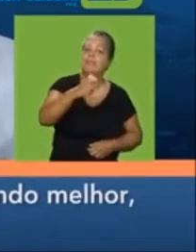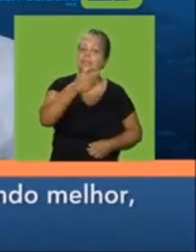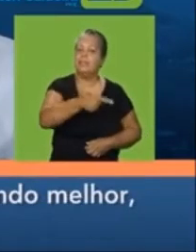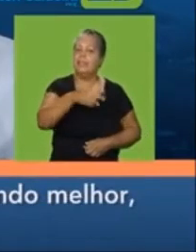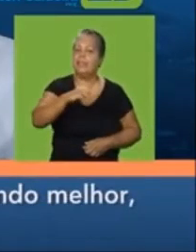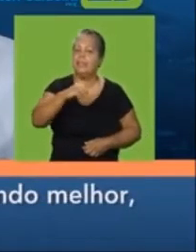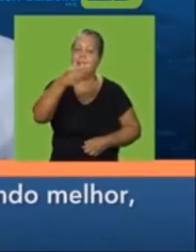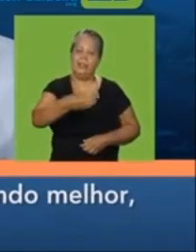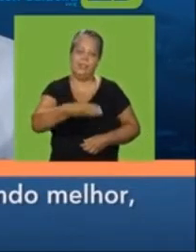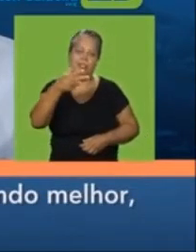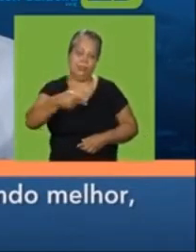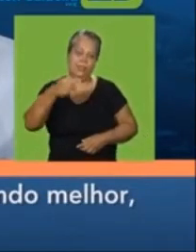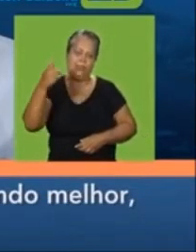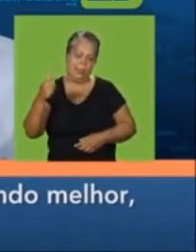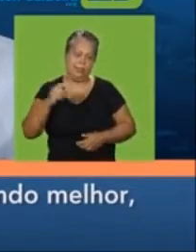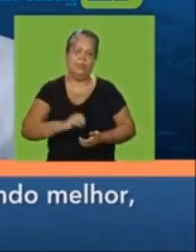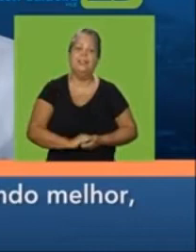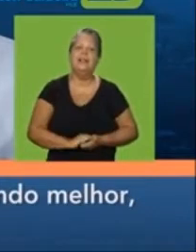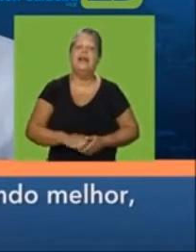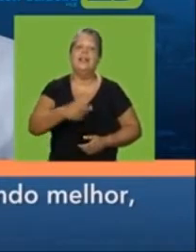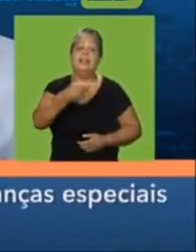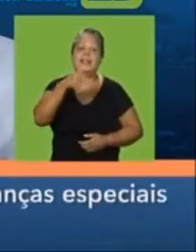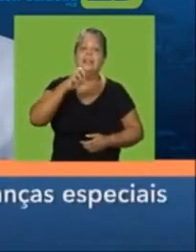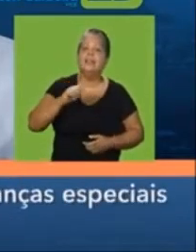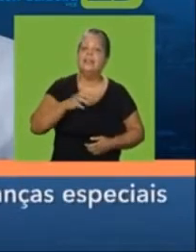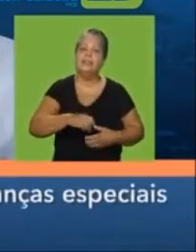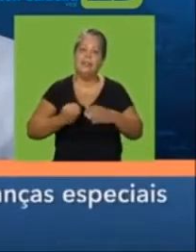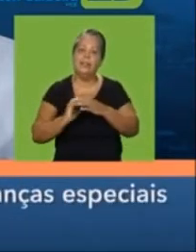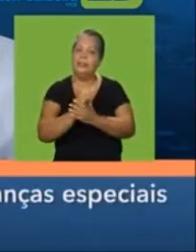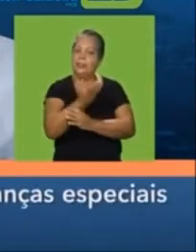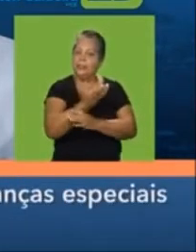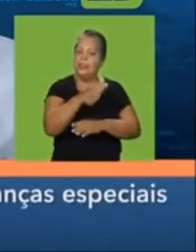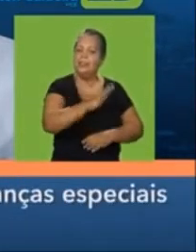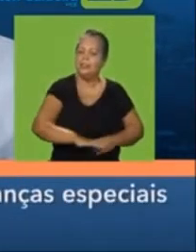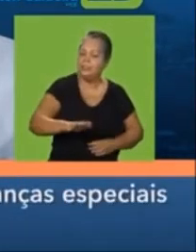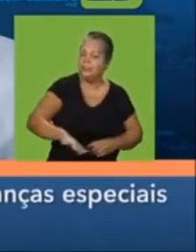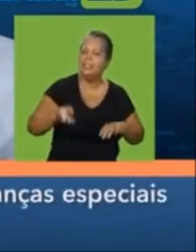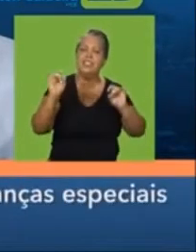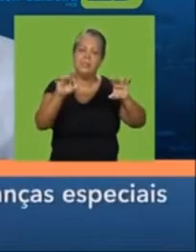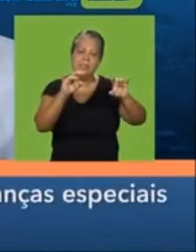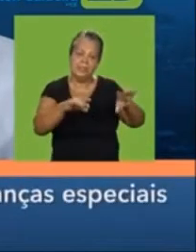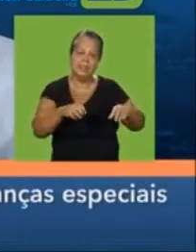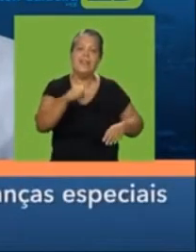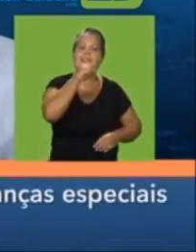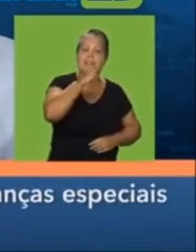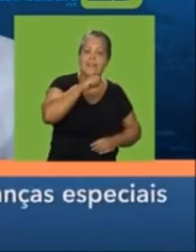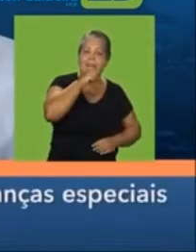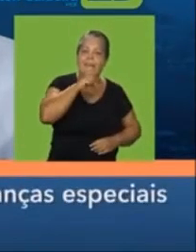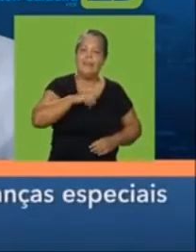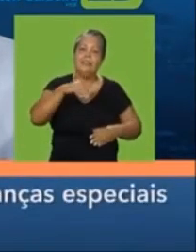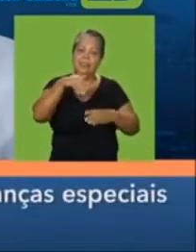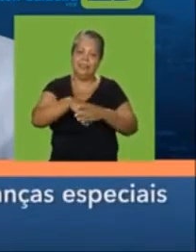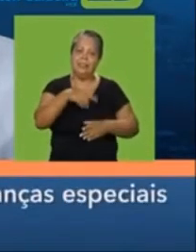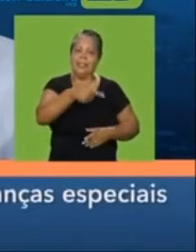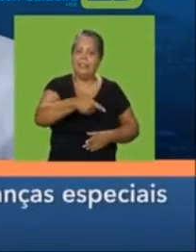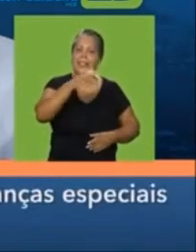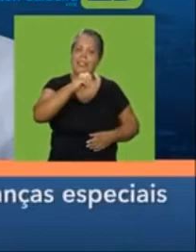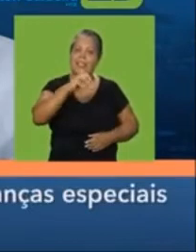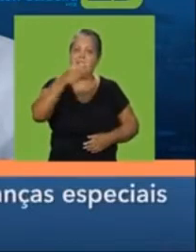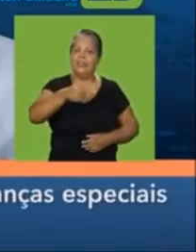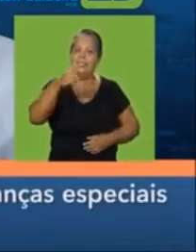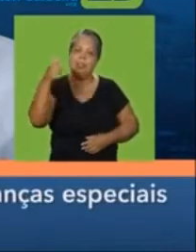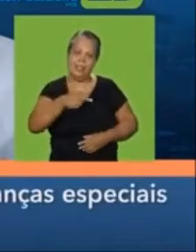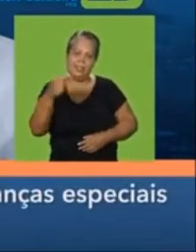voz, mulher. Eva Andresa, 7327. Neidele Faria, fisioterapeuta pela causa das crianças especiais e idosos, vote